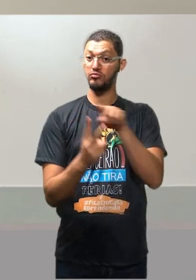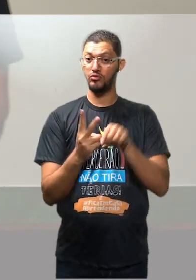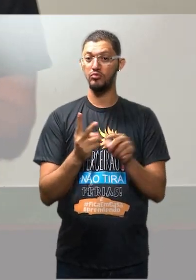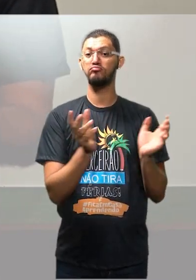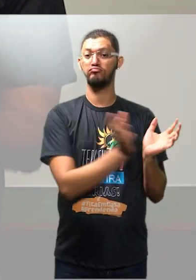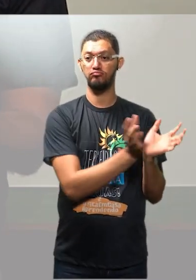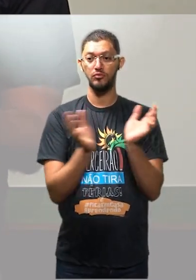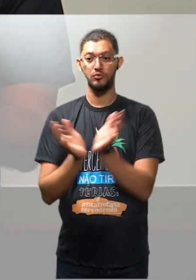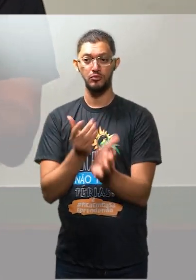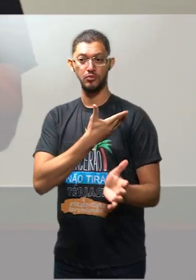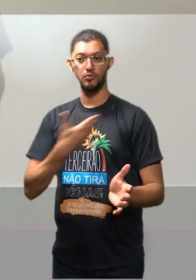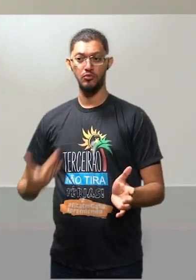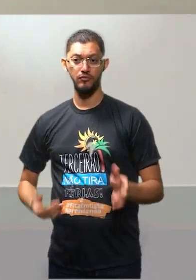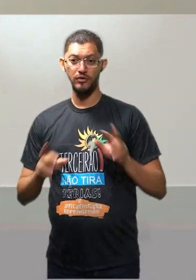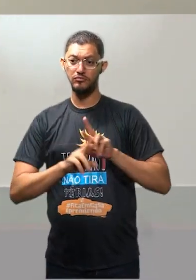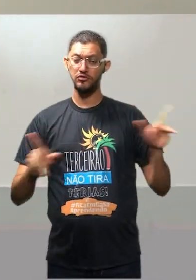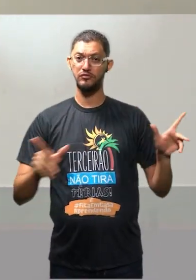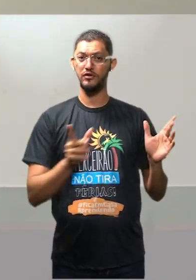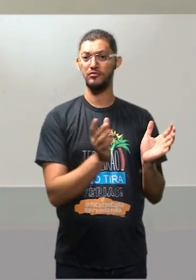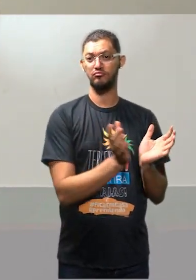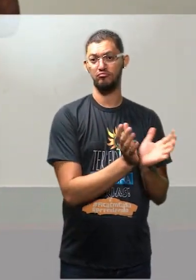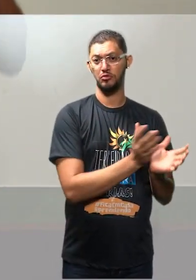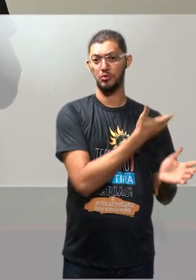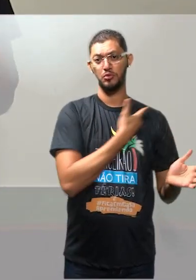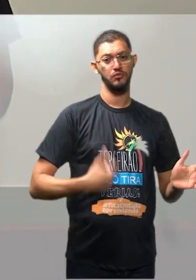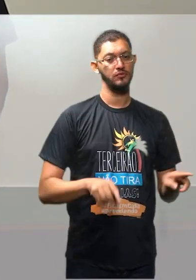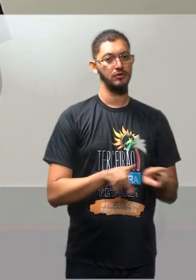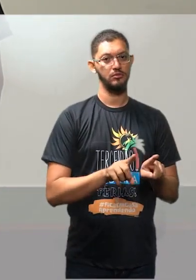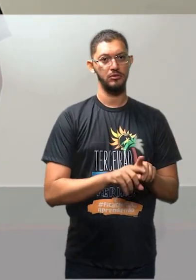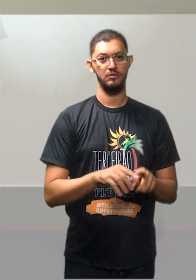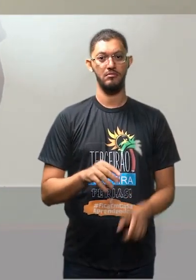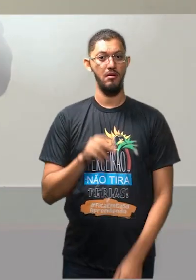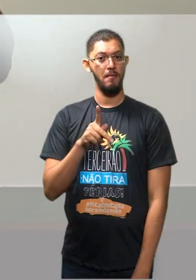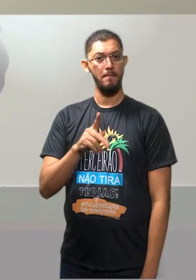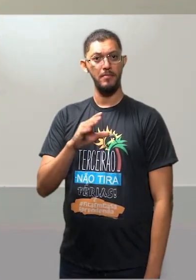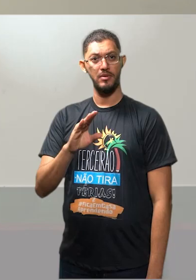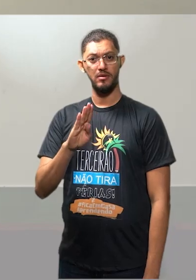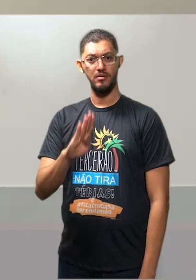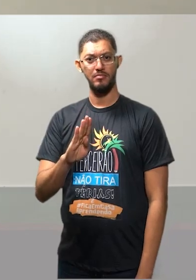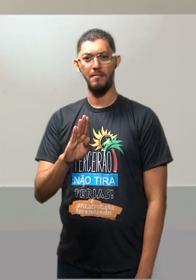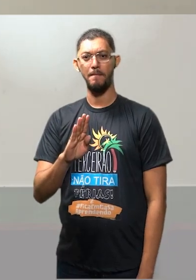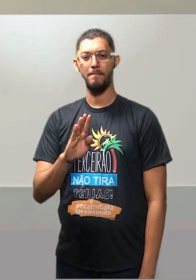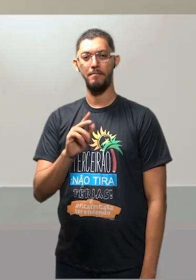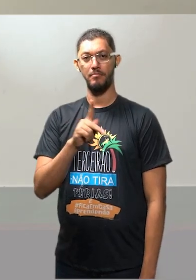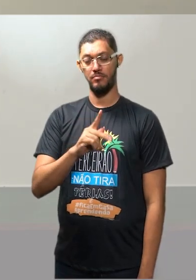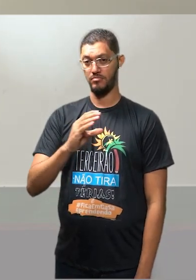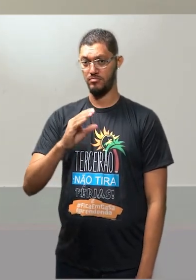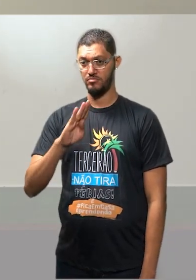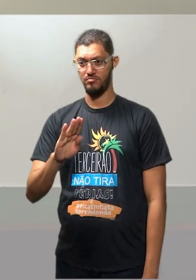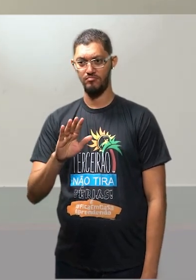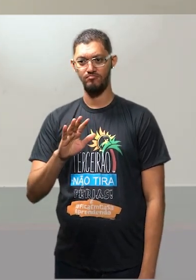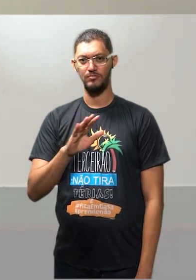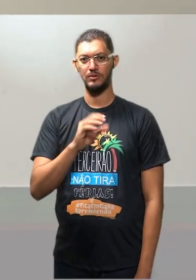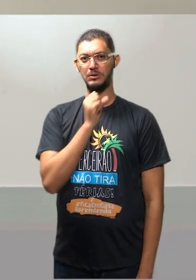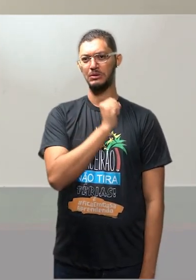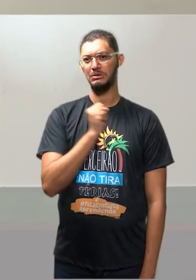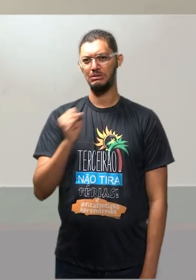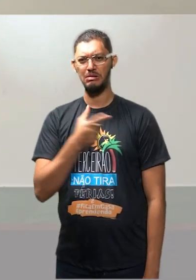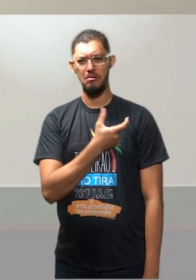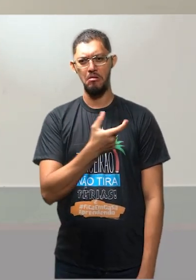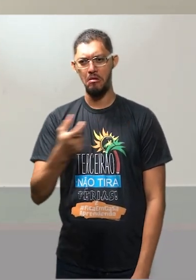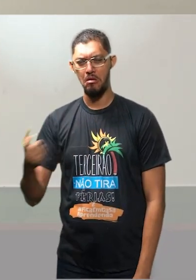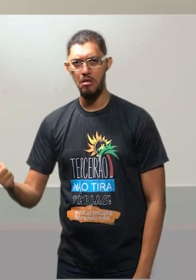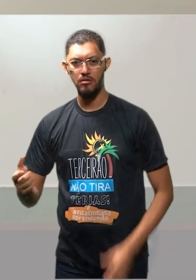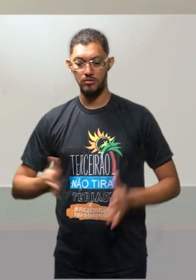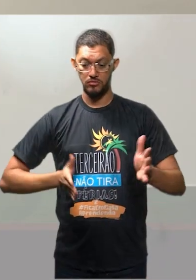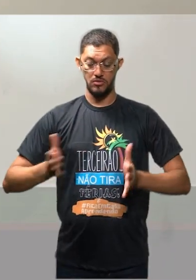A quantidade de militantes do PCdoB que foram assassinados pelo regime militar, pessoal, né?